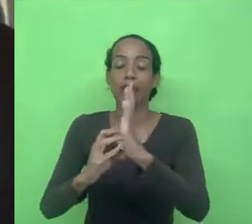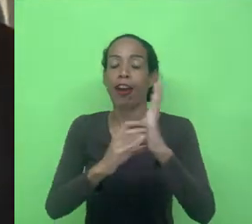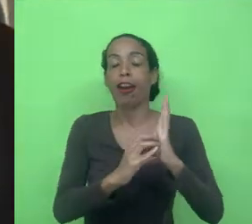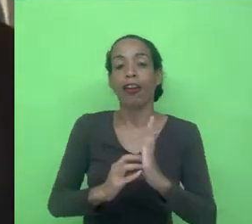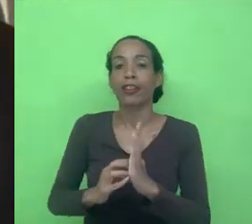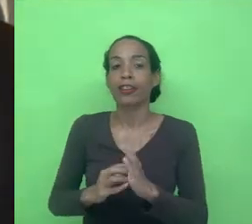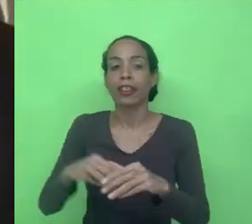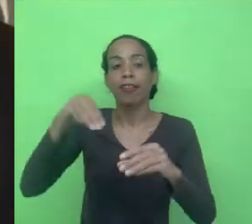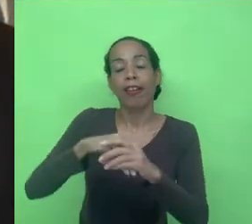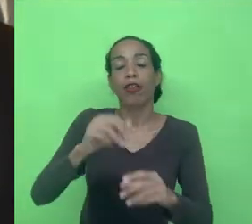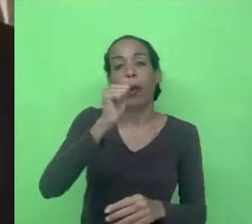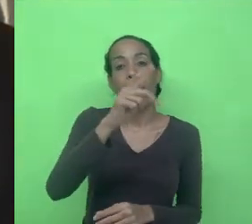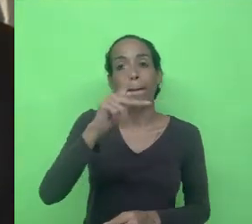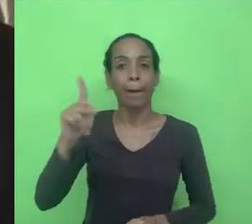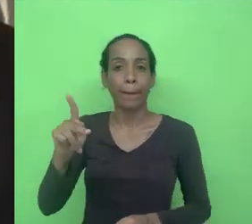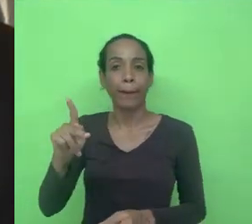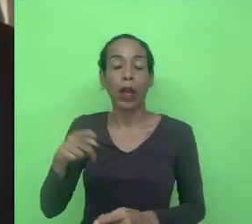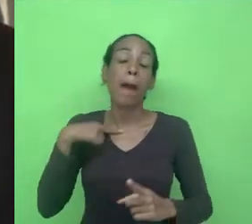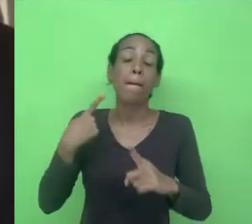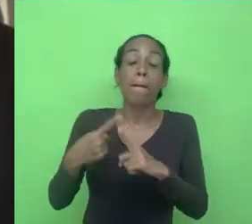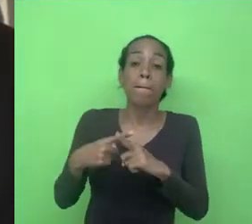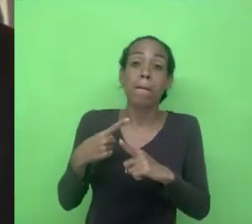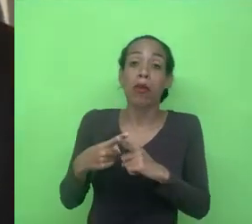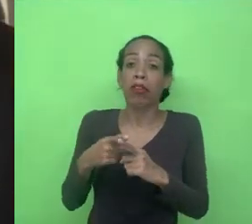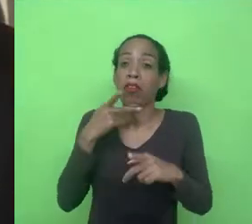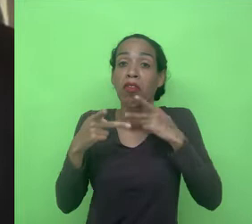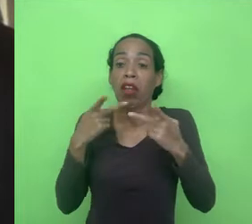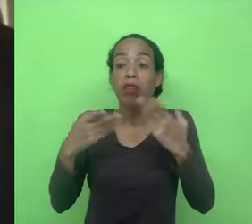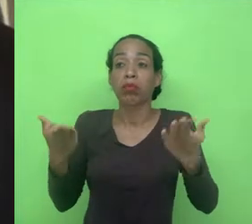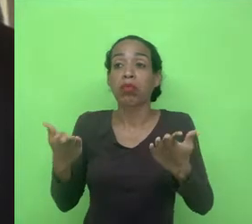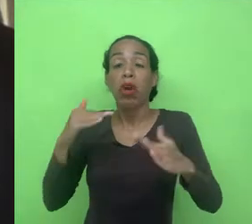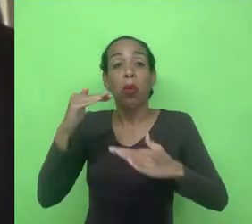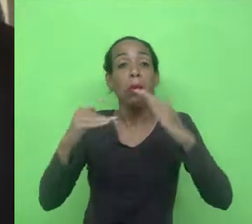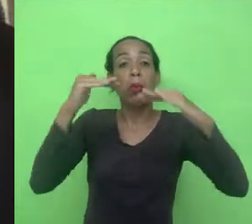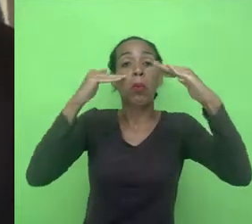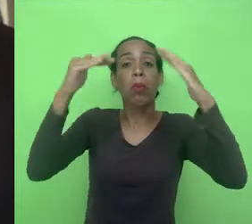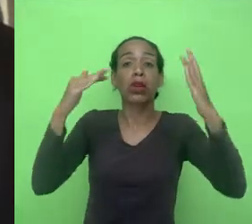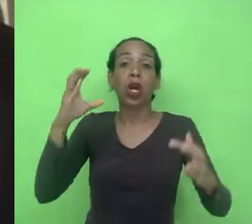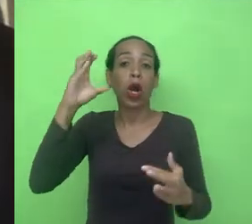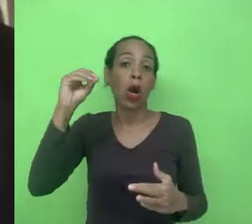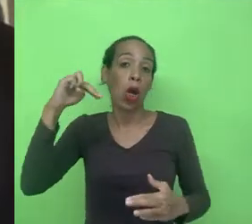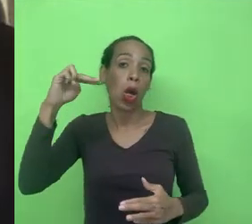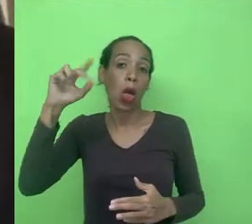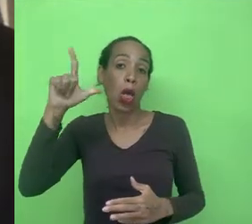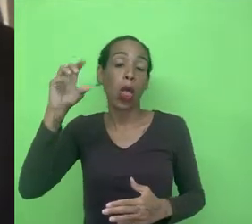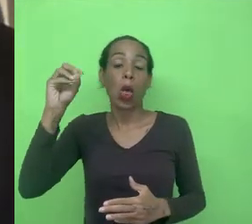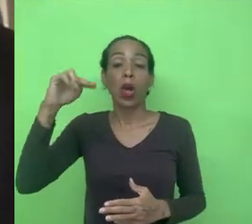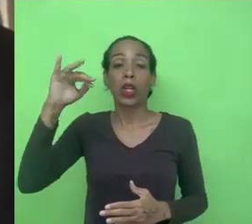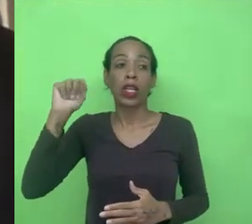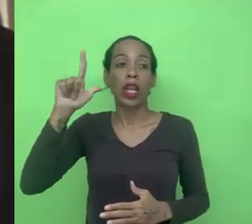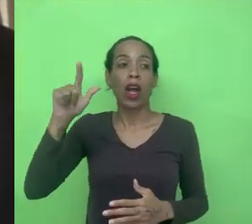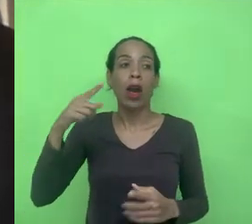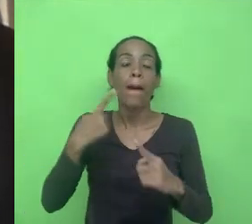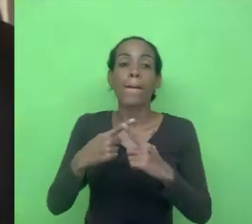plataformas. E por que eles dizem que é um processo colonial? porque isso funciona na base da extração e da